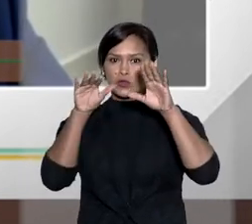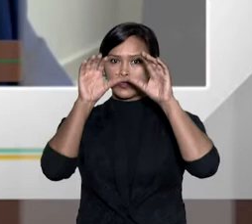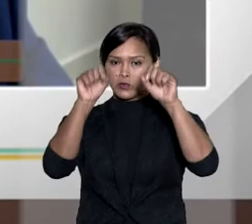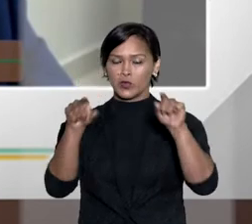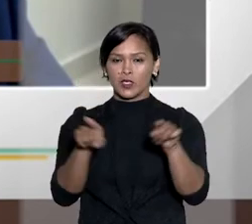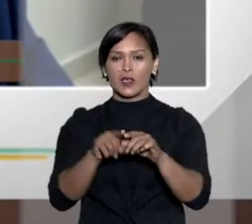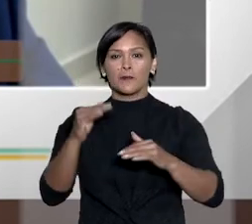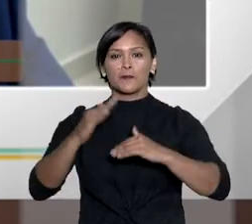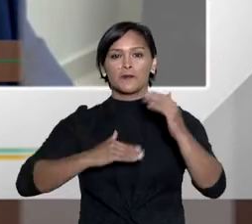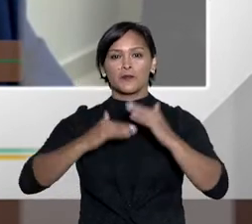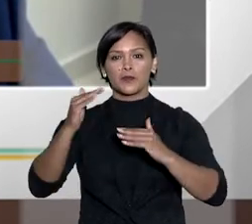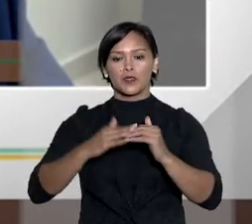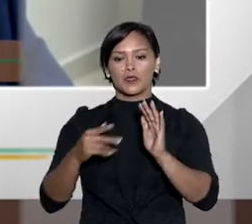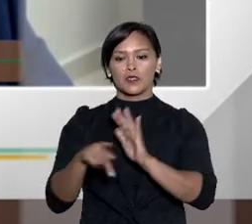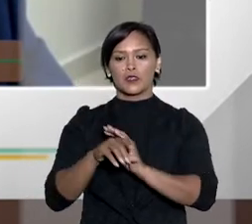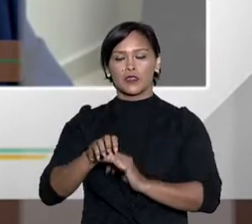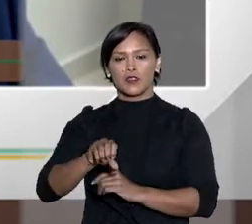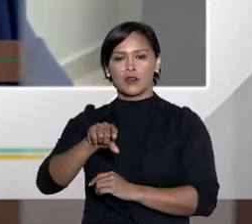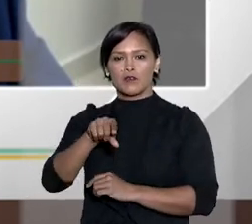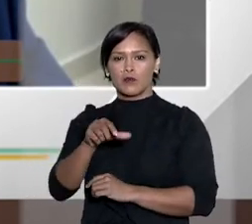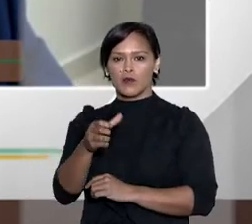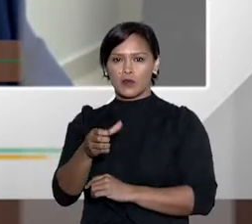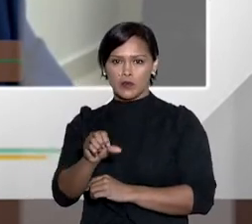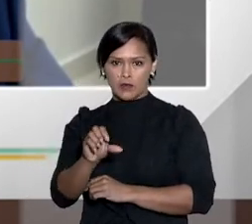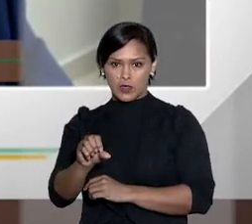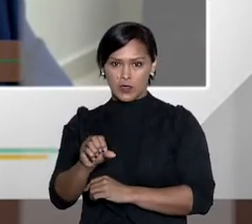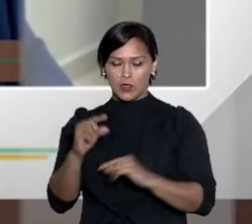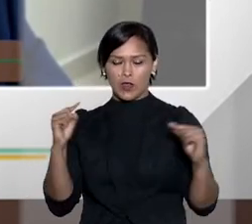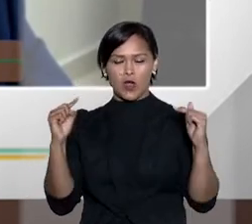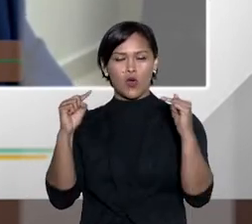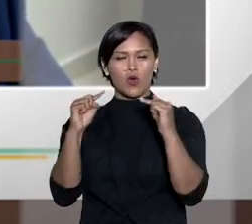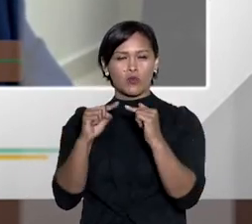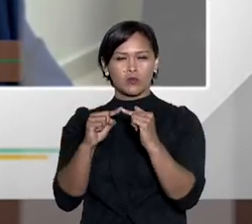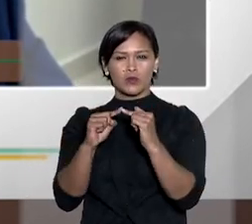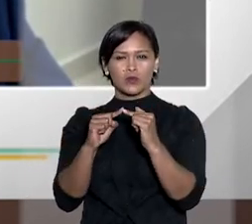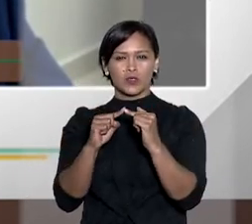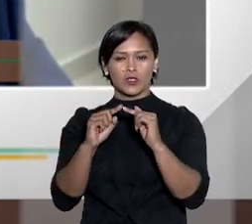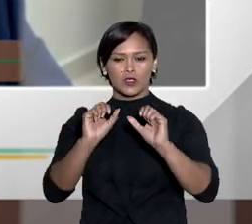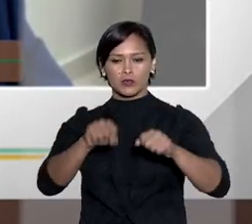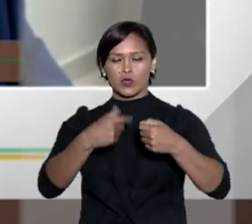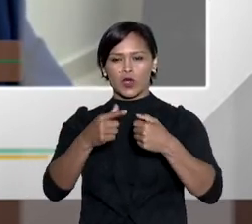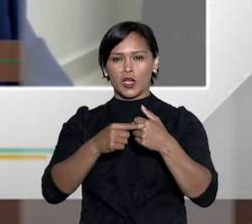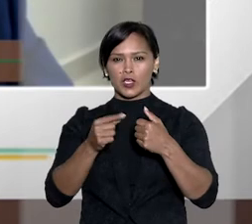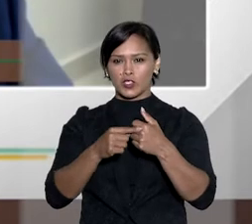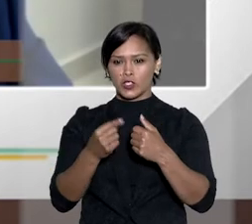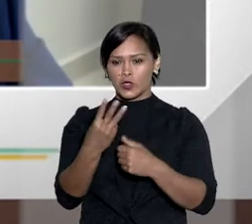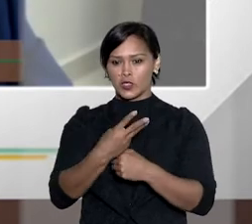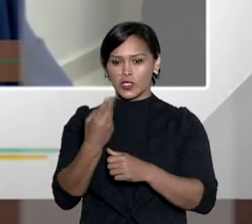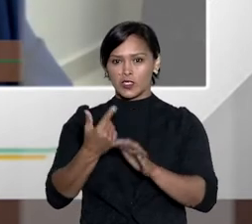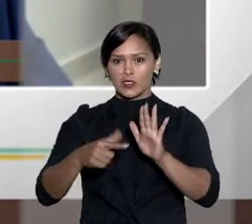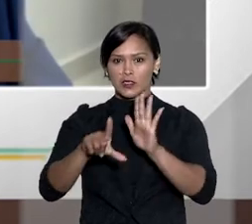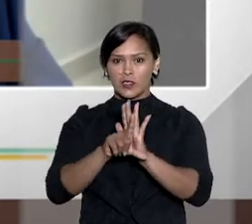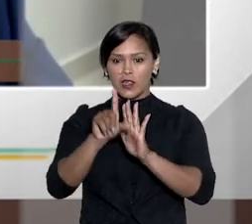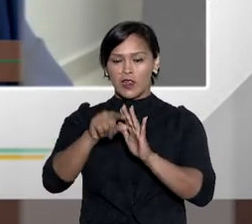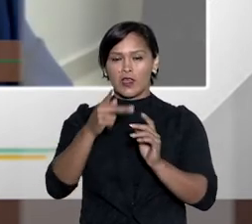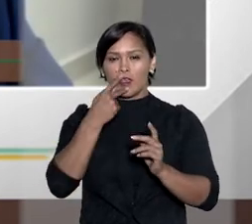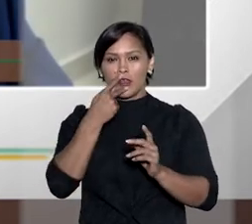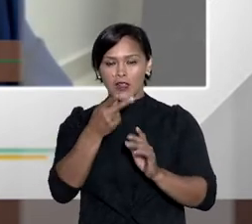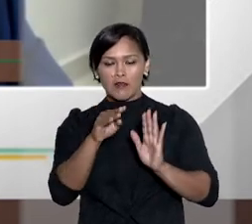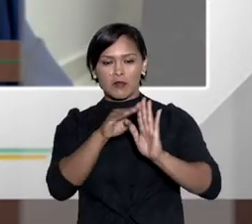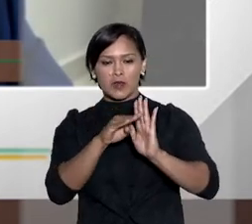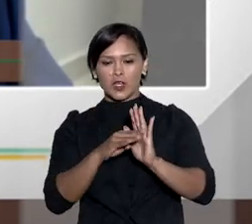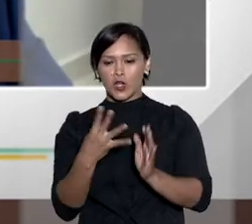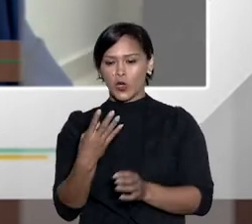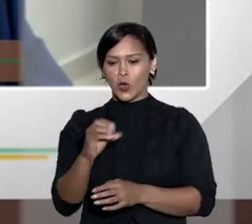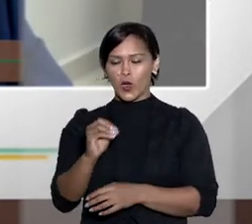competência da 9.099 está ligada, está definida no artigo 3º da lei. Ela fala que ela causa até 40